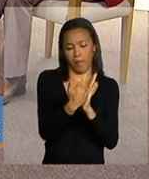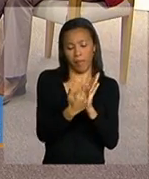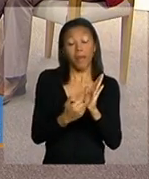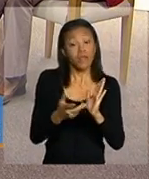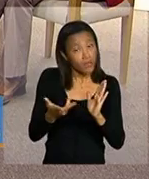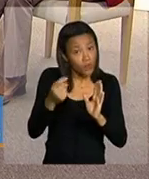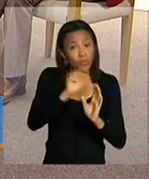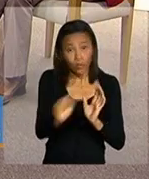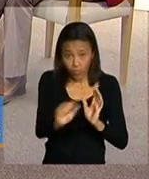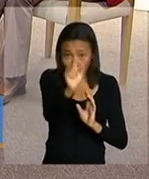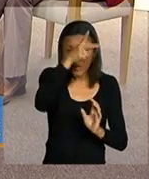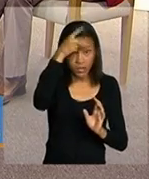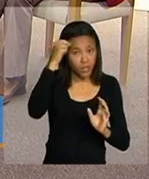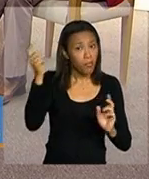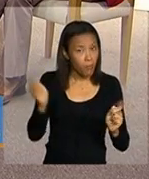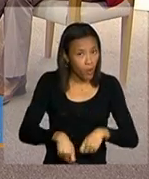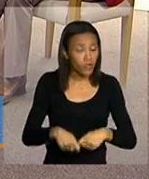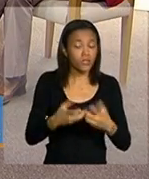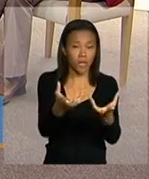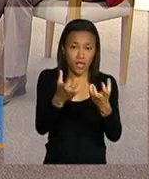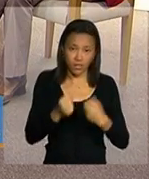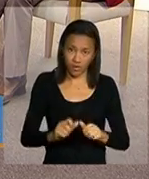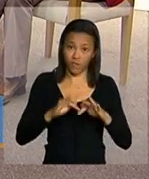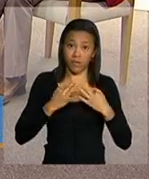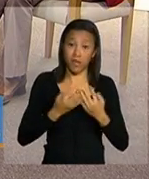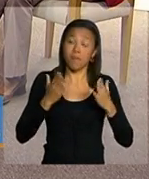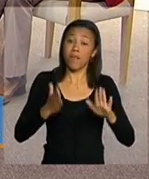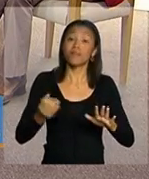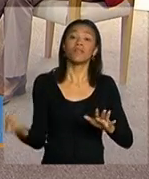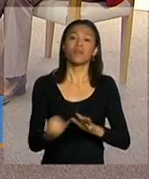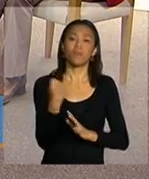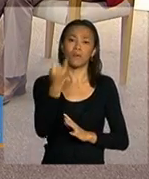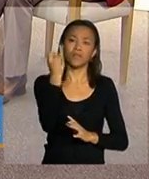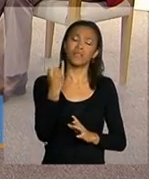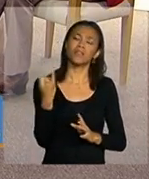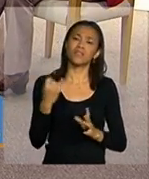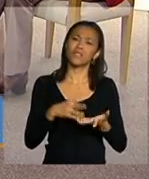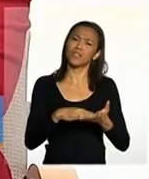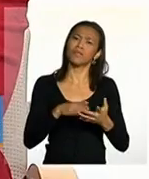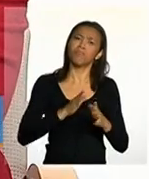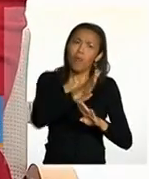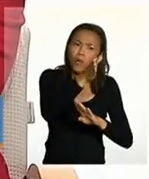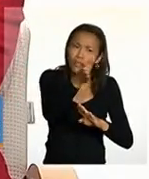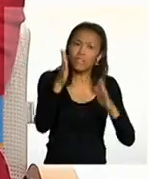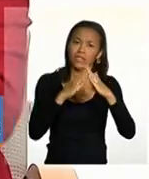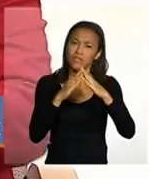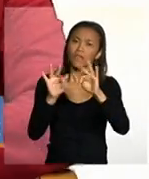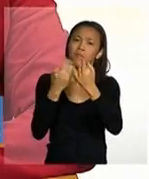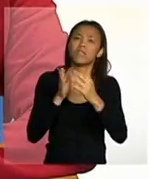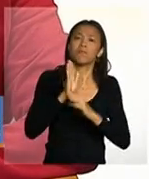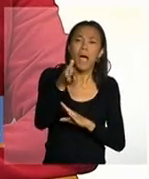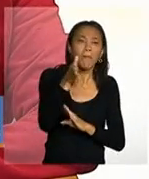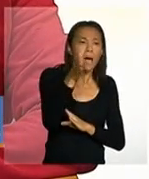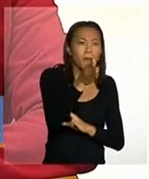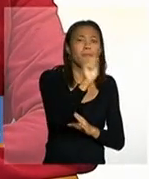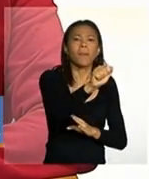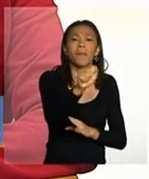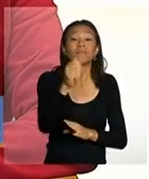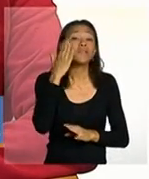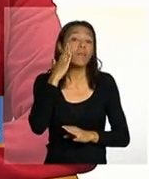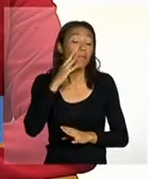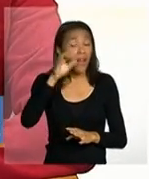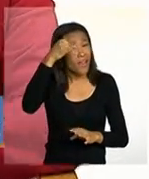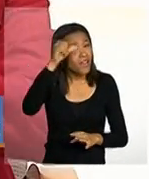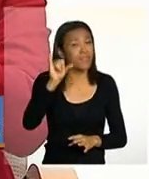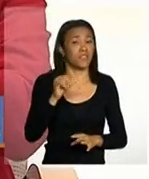pode receber a família por demanda espontânea mas é extremamente importante que faça uma busca ativa dessas famílias justamente para evitar